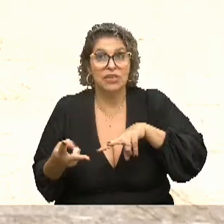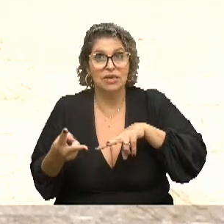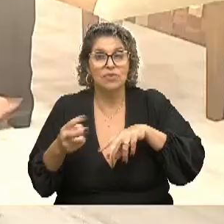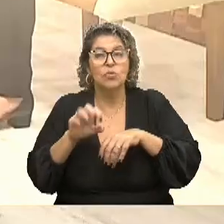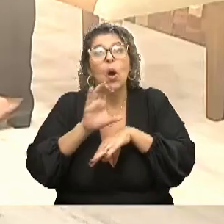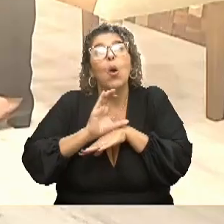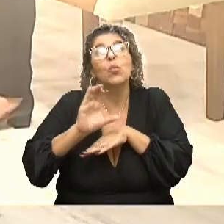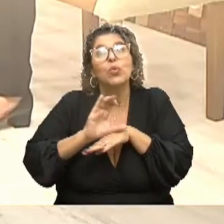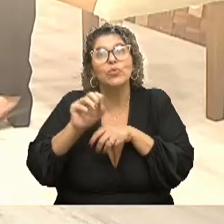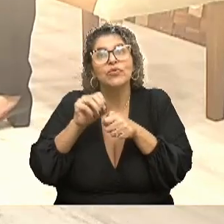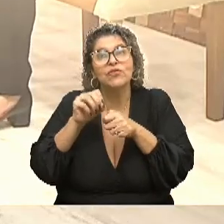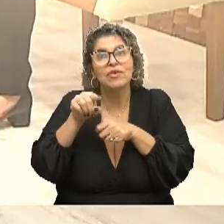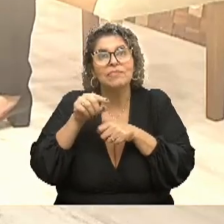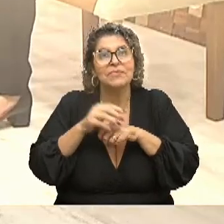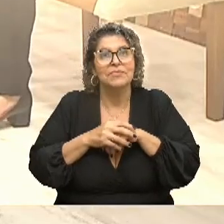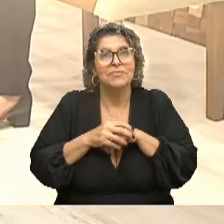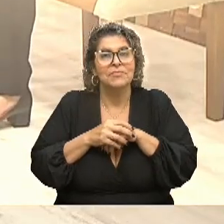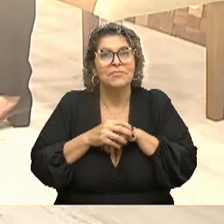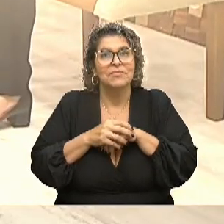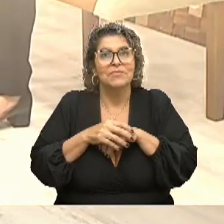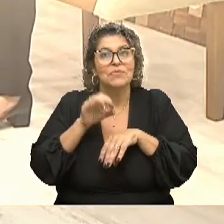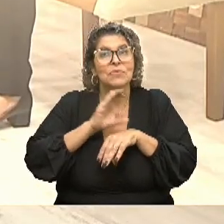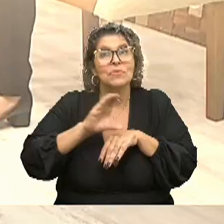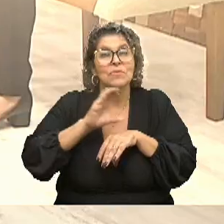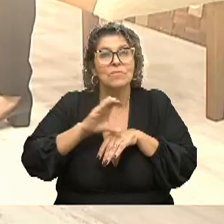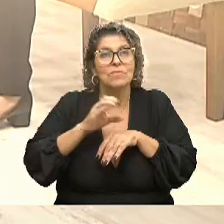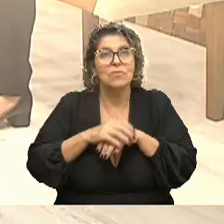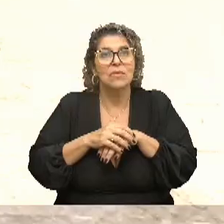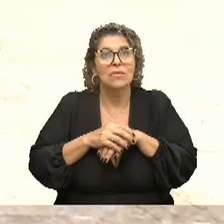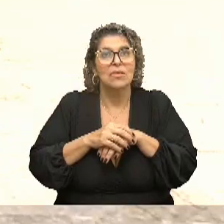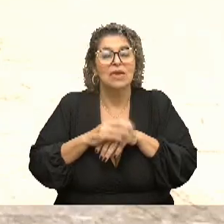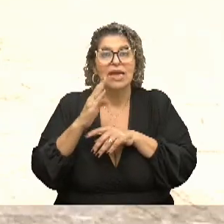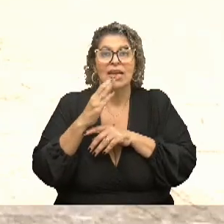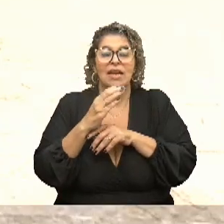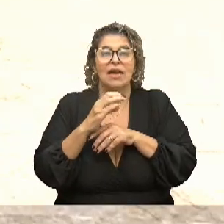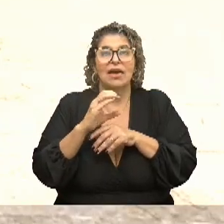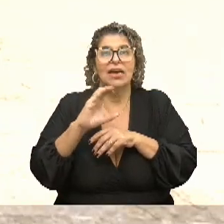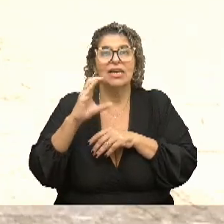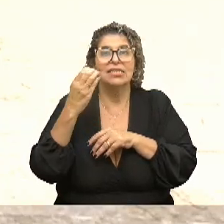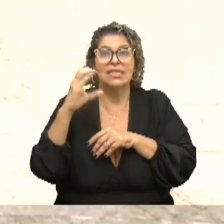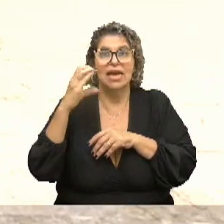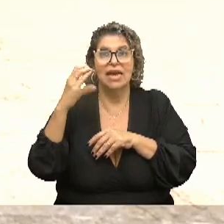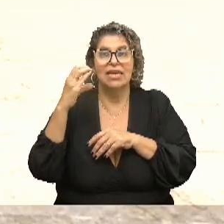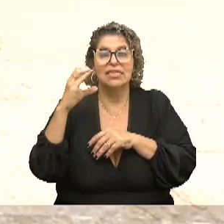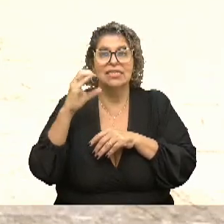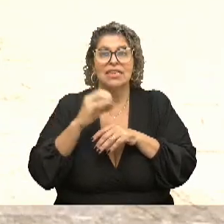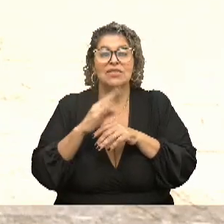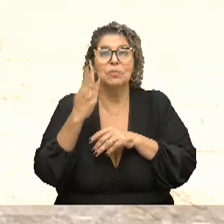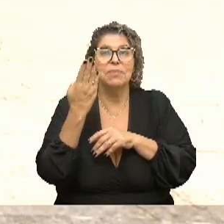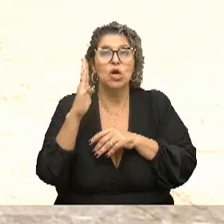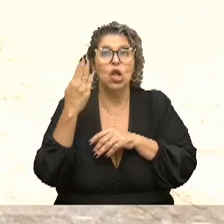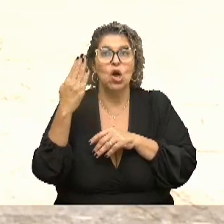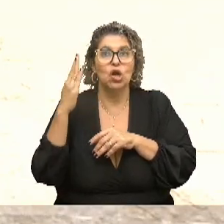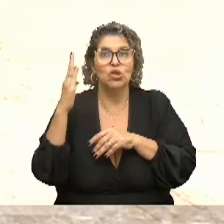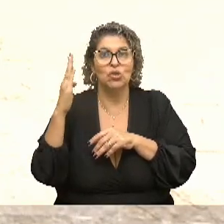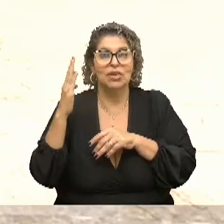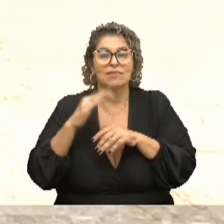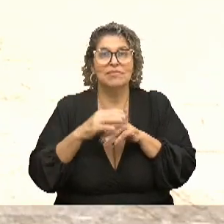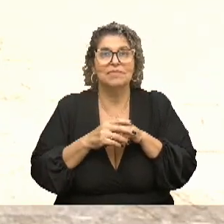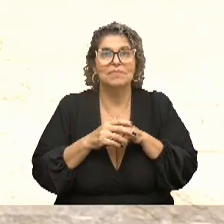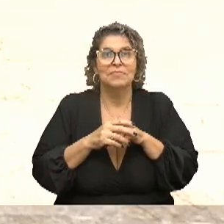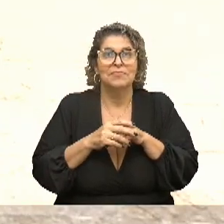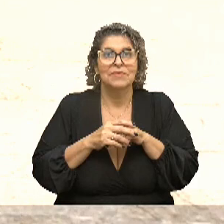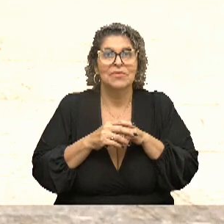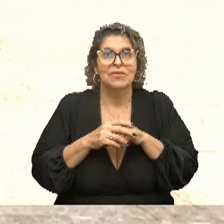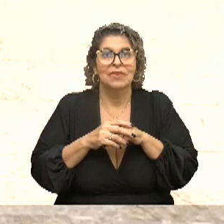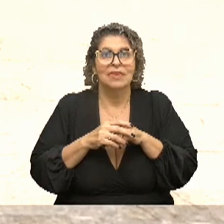é o curso que tu está fazendo? Ah, ciências biológicas, o bacharelado. Eu tenho planos de pegar algumas